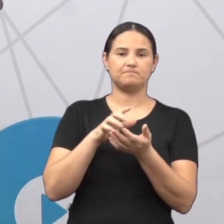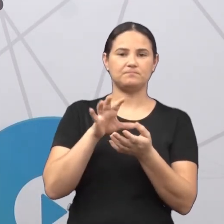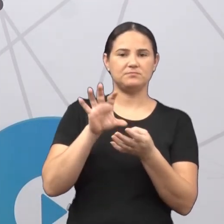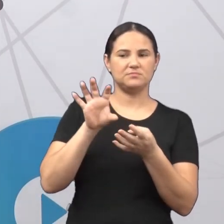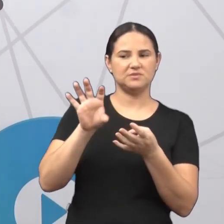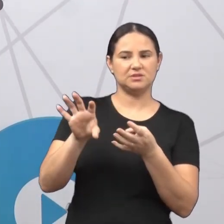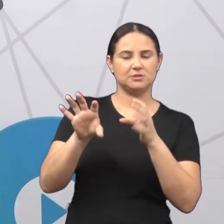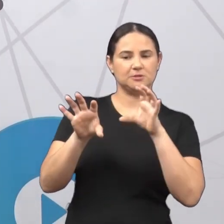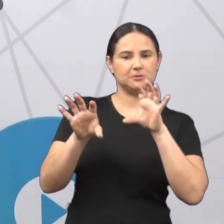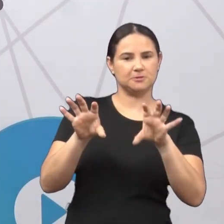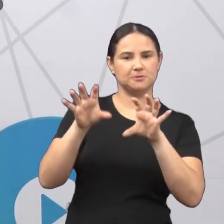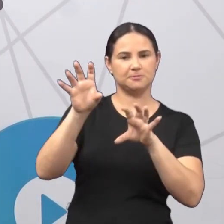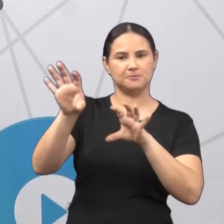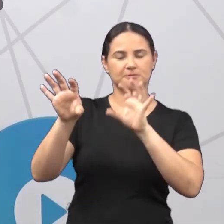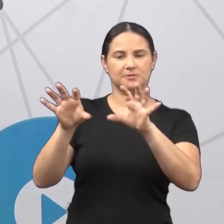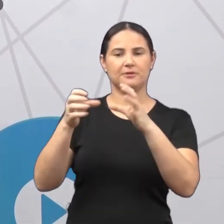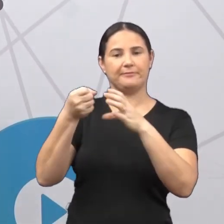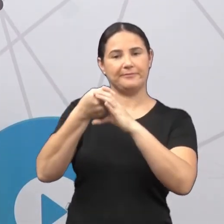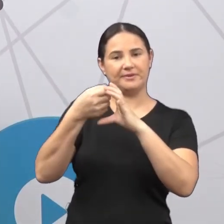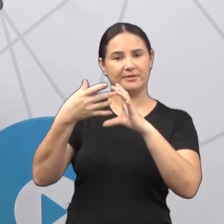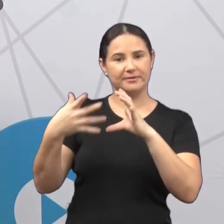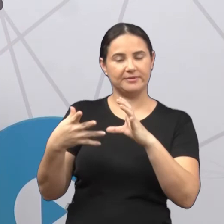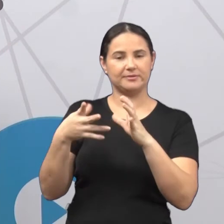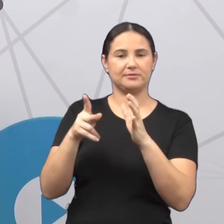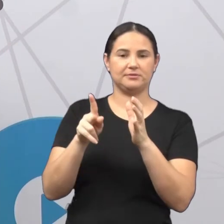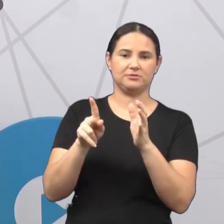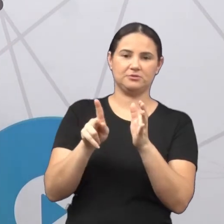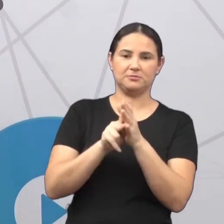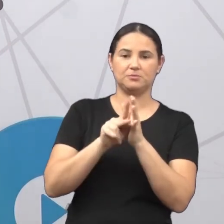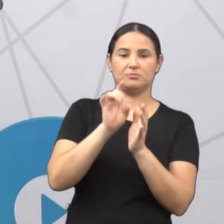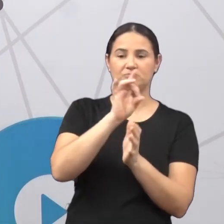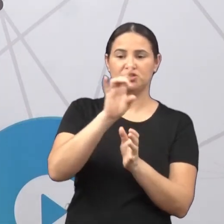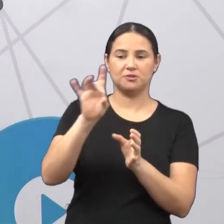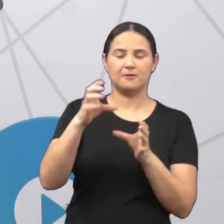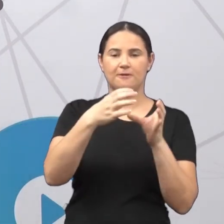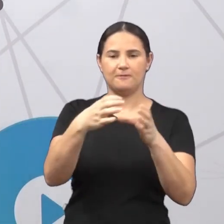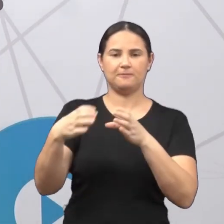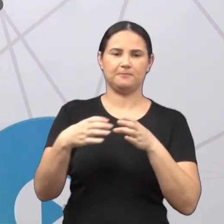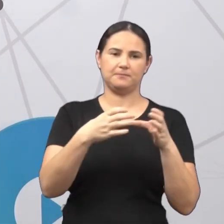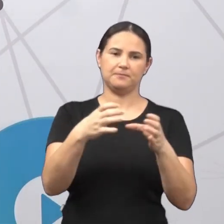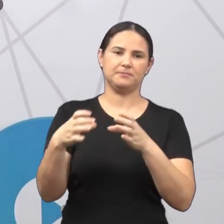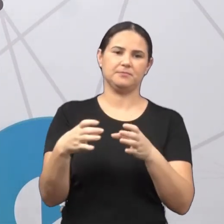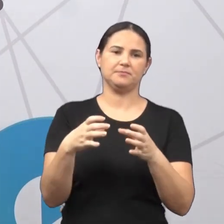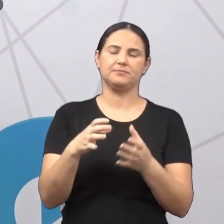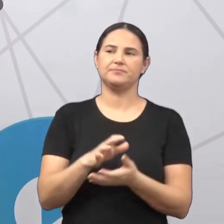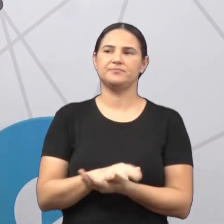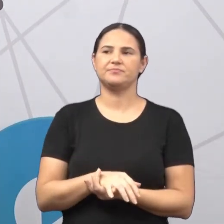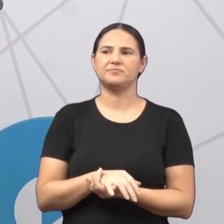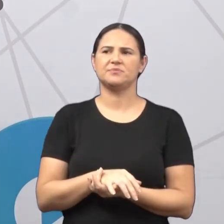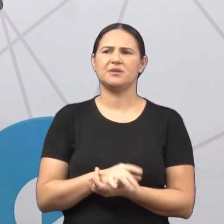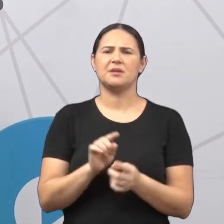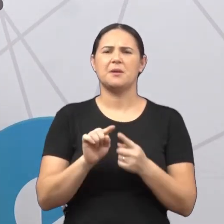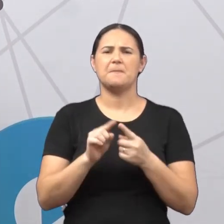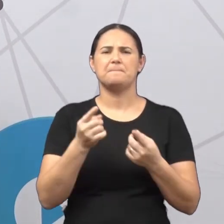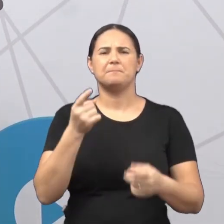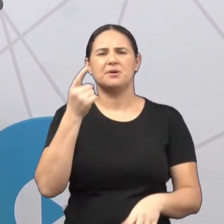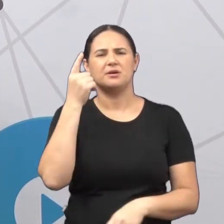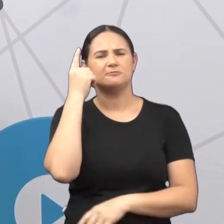-definições que nós fazemos com base nas características de cada um desses bairros. Sim, mas você ainda não